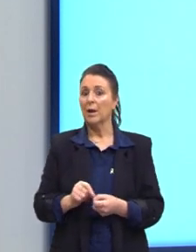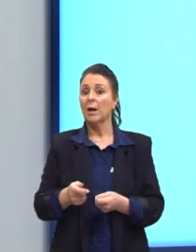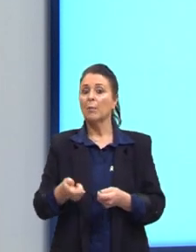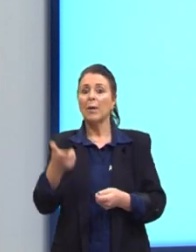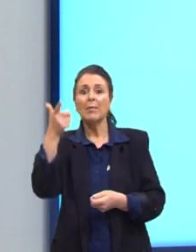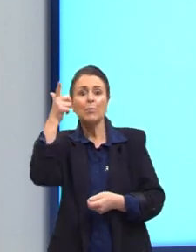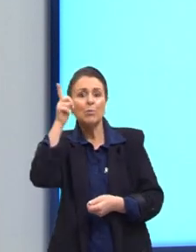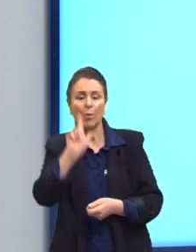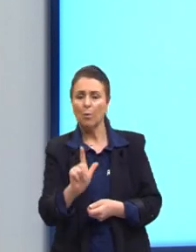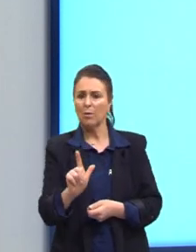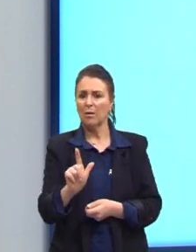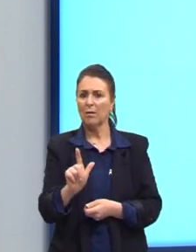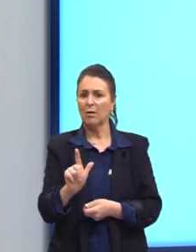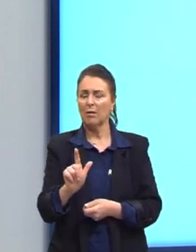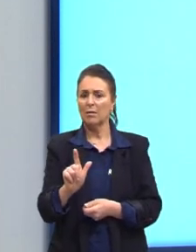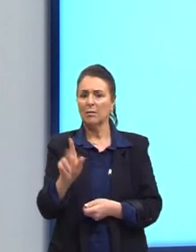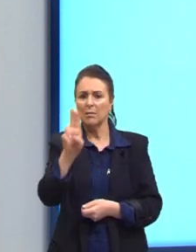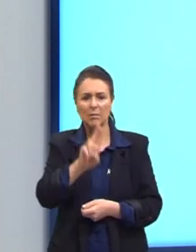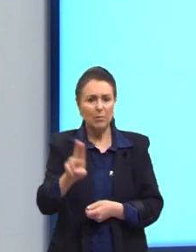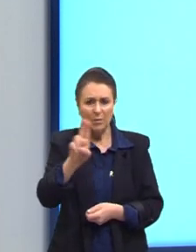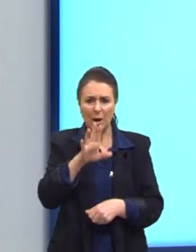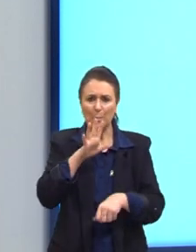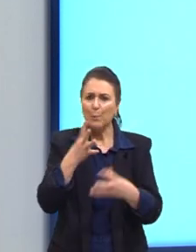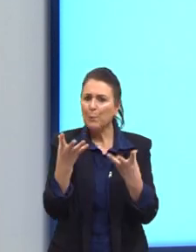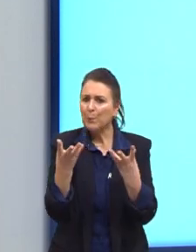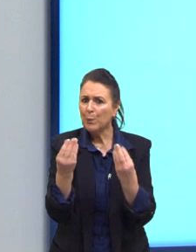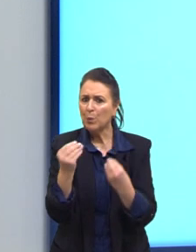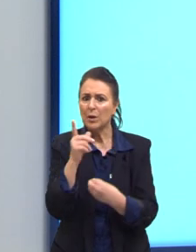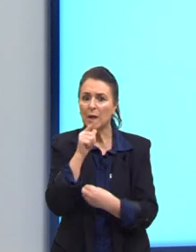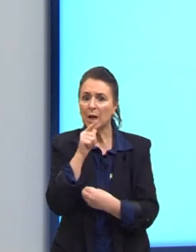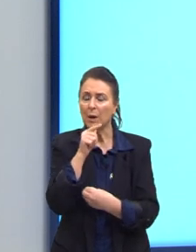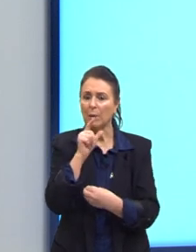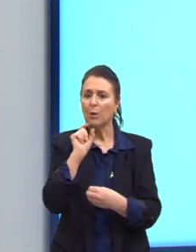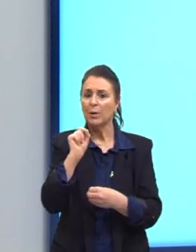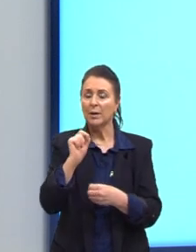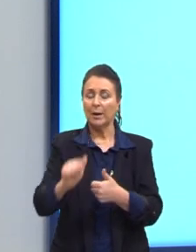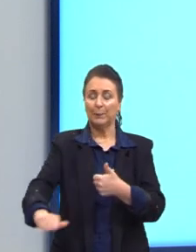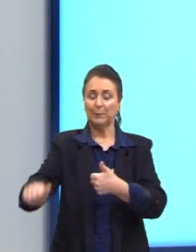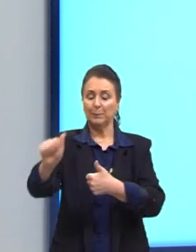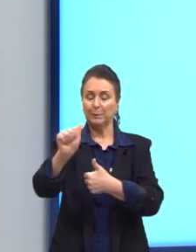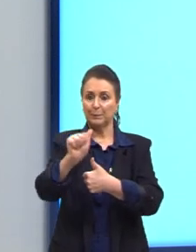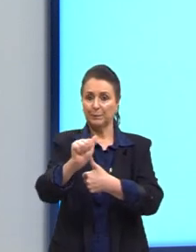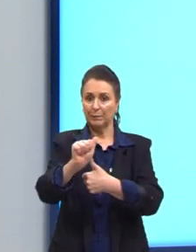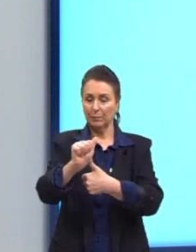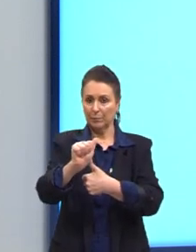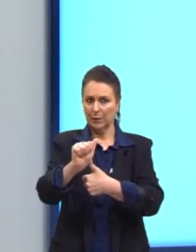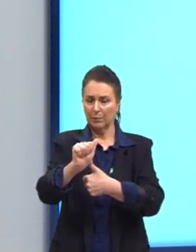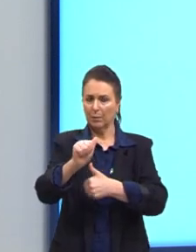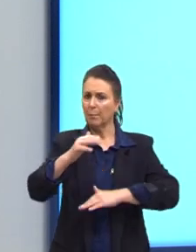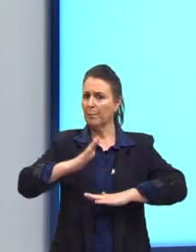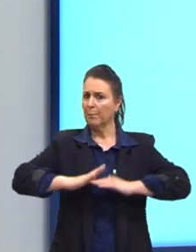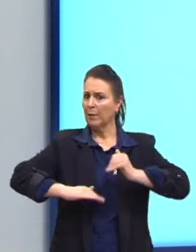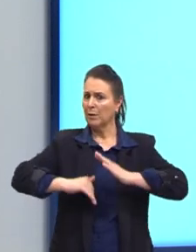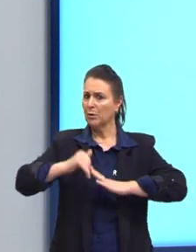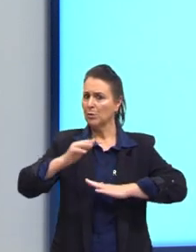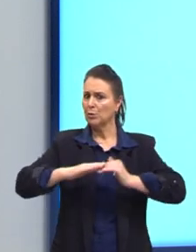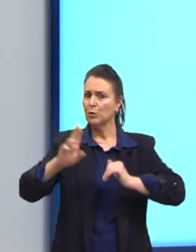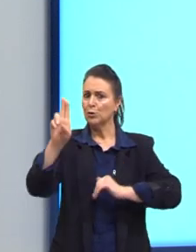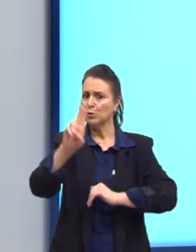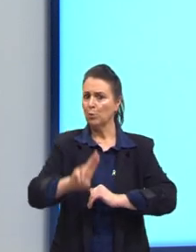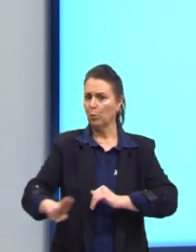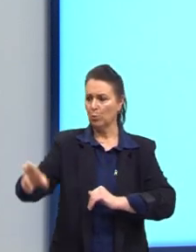qual é o posicionamento aqui que a gente espera que o leitor tenha? Letra A, adotar práticas de consumo consciente.